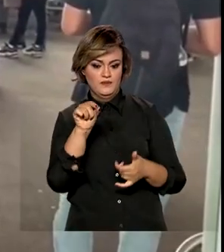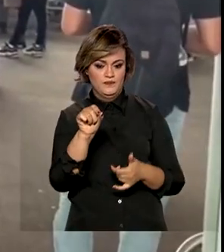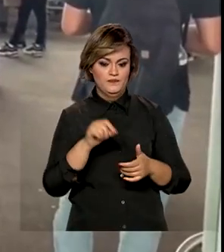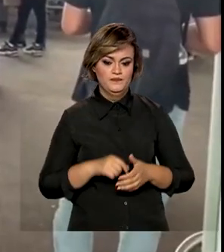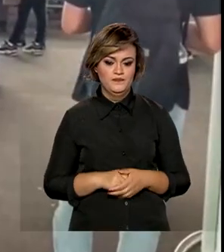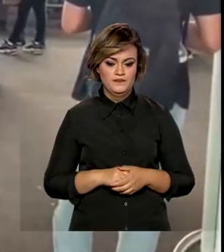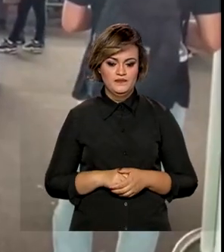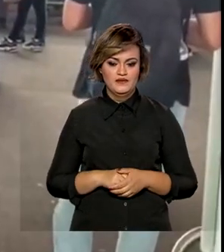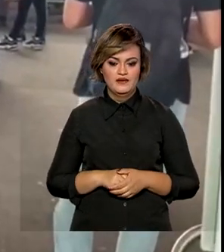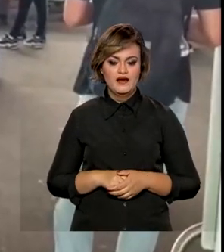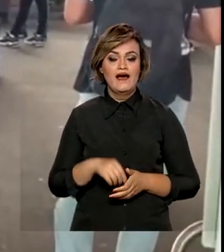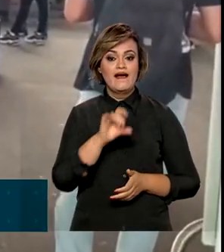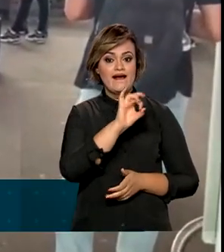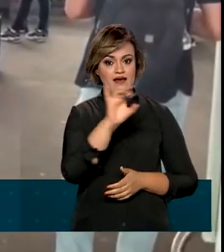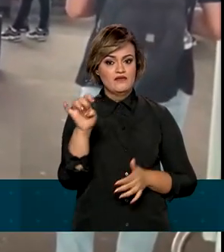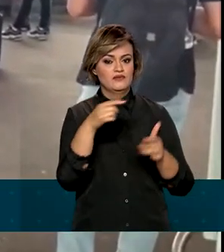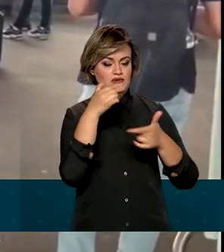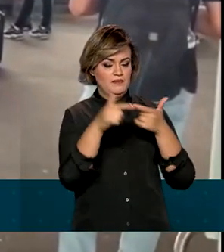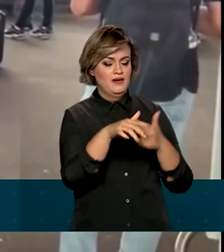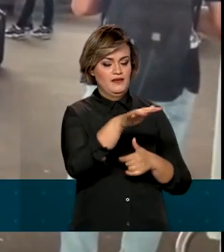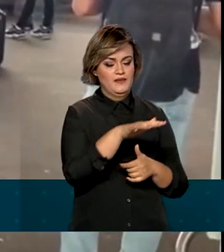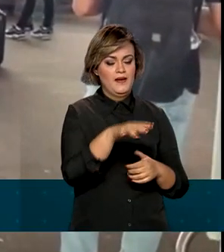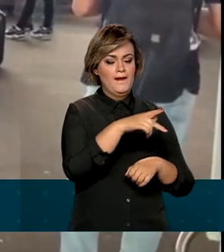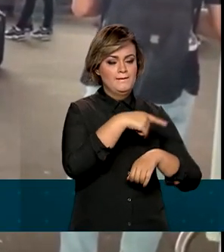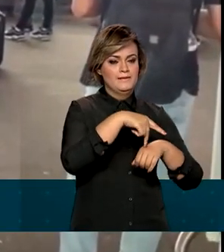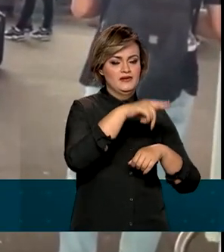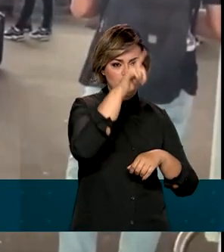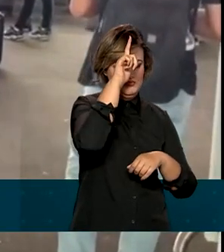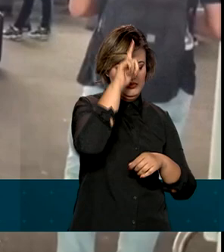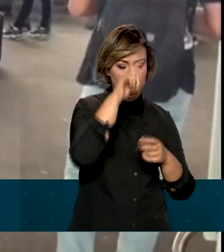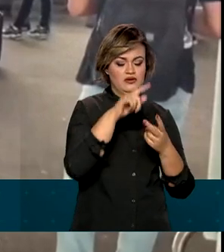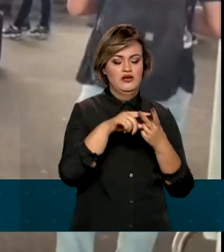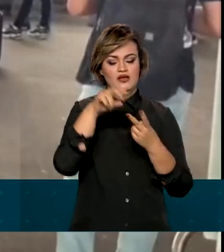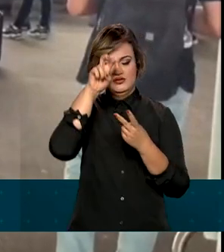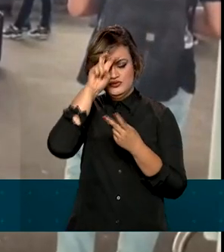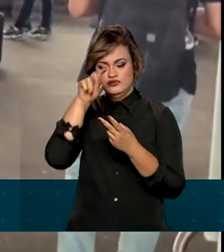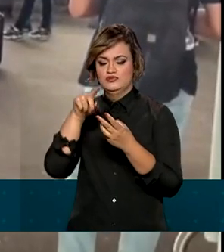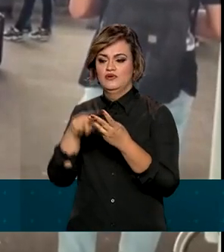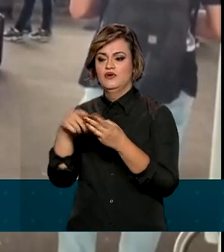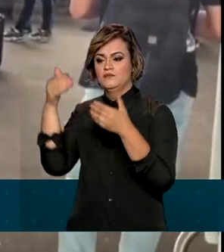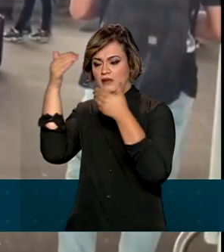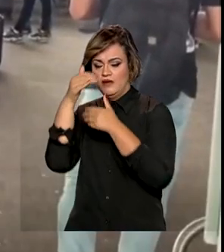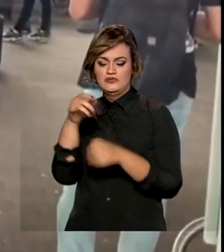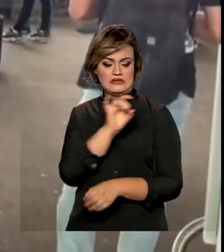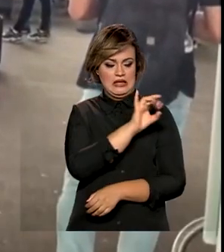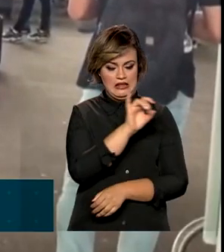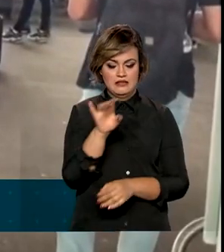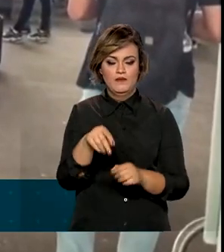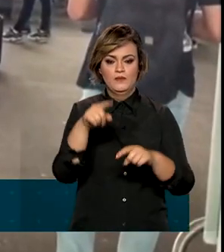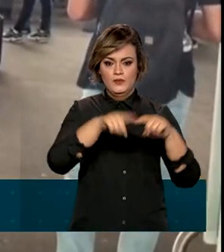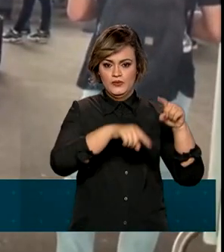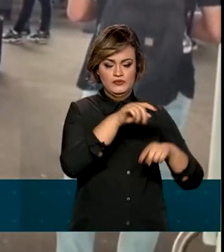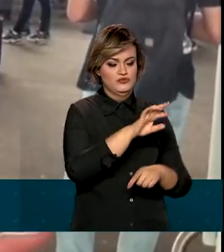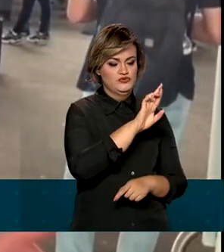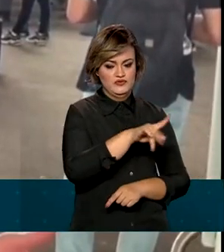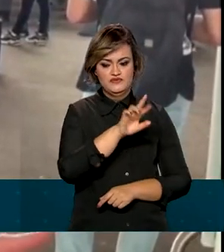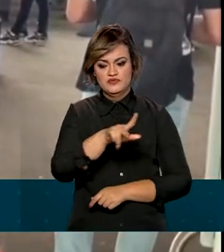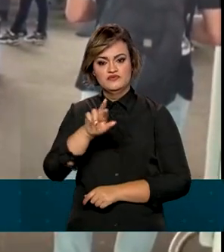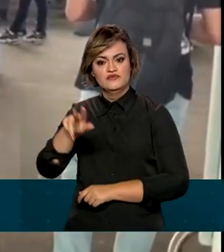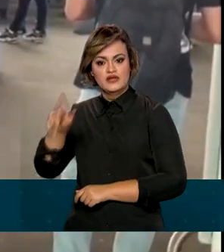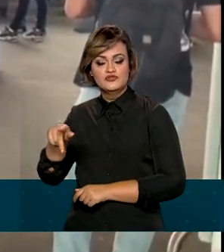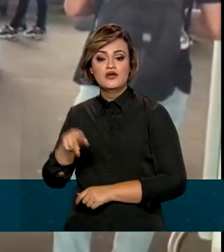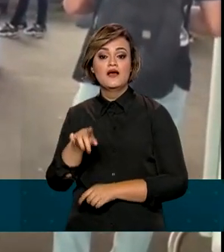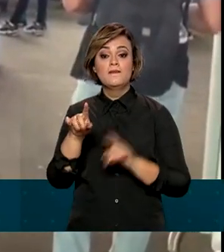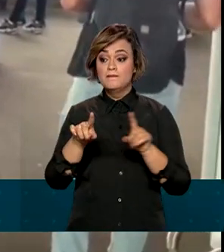Cada um não são especificidades, por exemplo, Jordânia e Portácio, Egito e Nitrogenados, Marrocos e Fosfatados, mas também